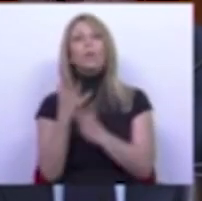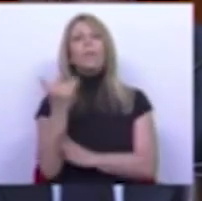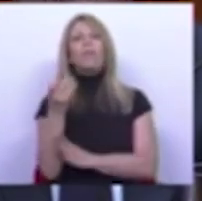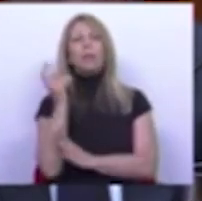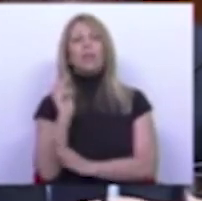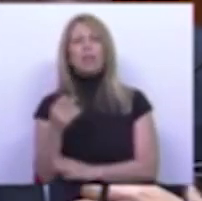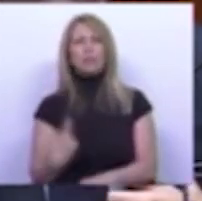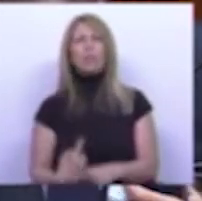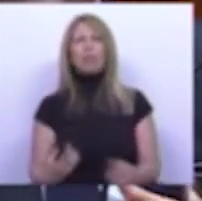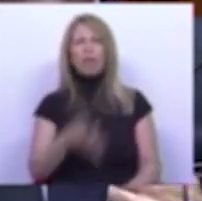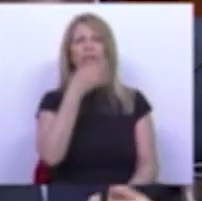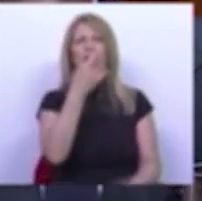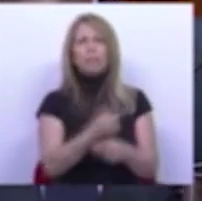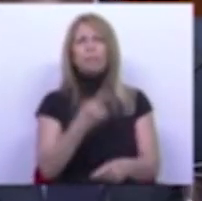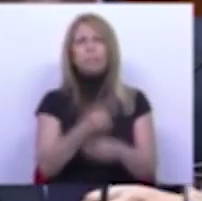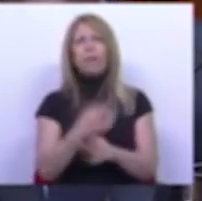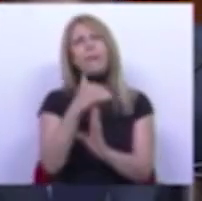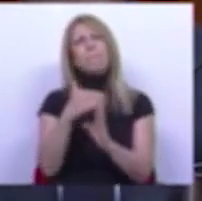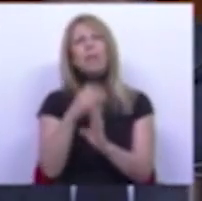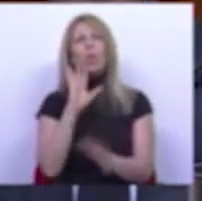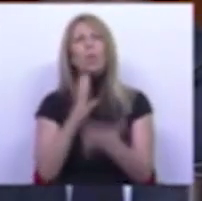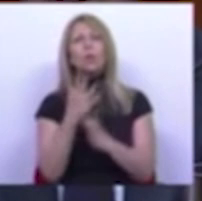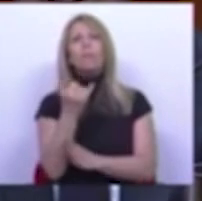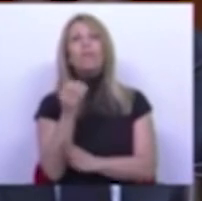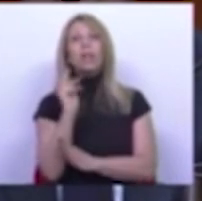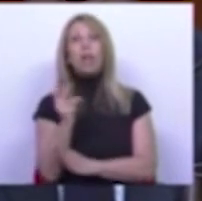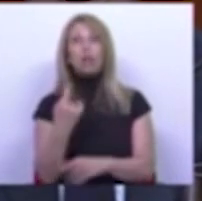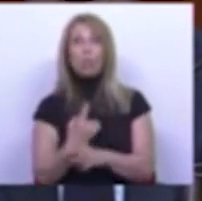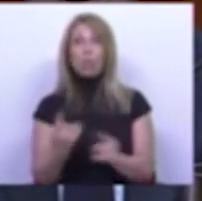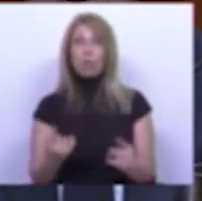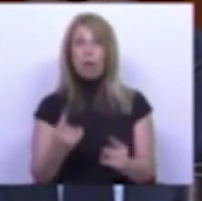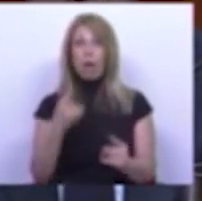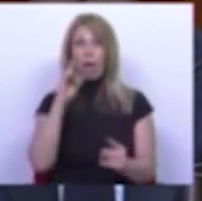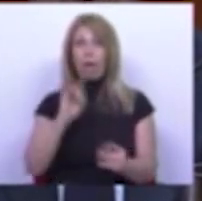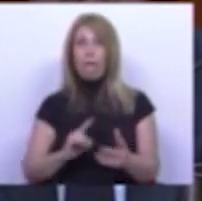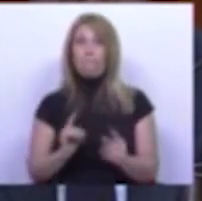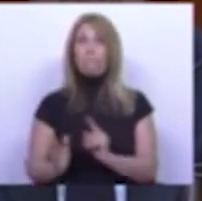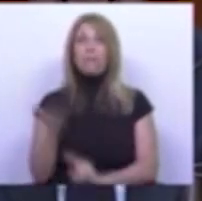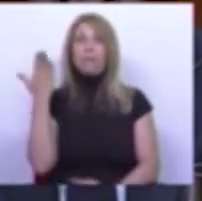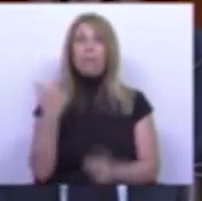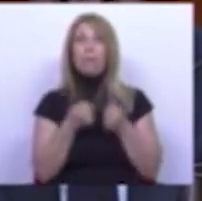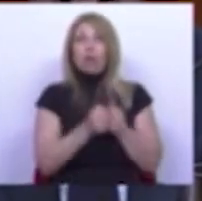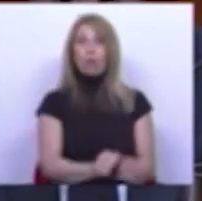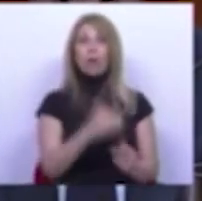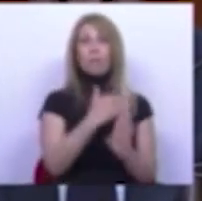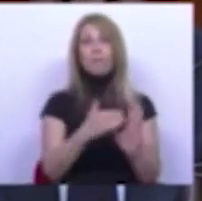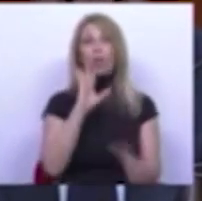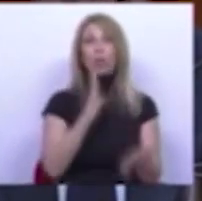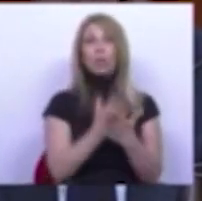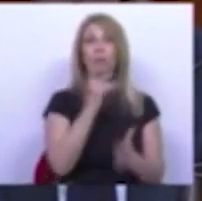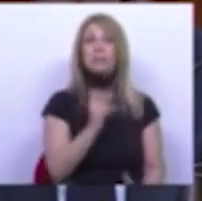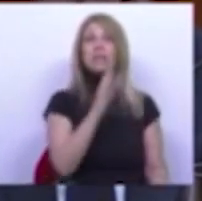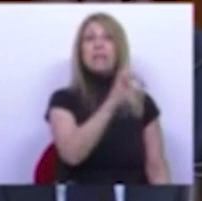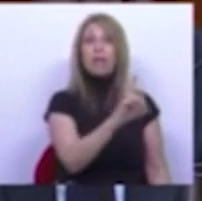utilizará a média dos últimos 20 anos? E essencialmente para esconder a média dos últimos 6 anos. Esta é a razão essencial.